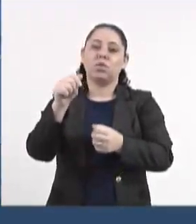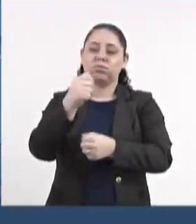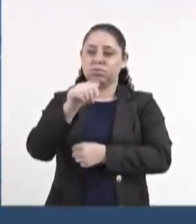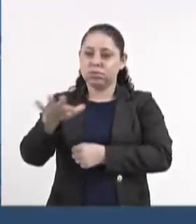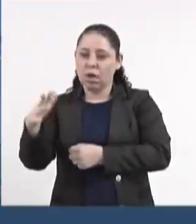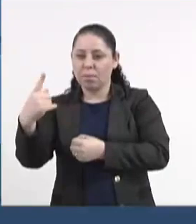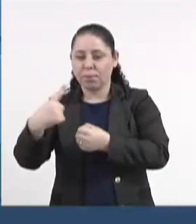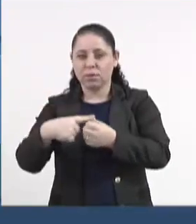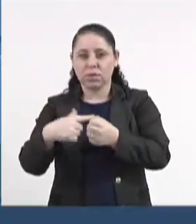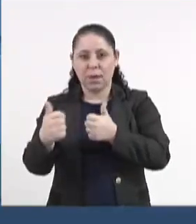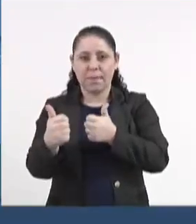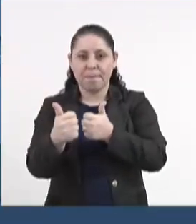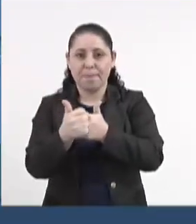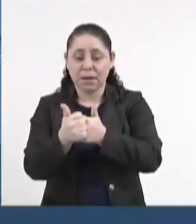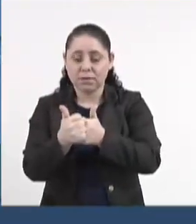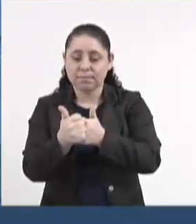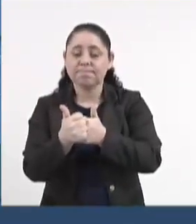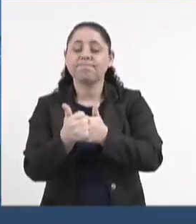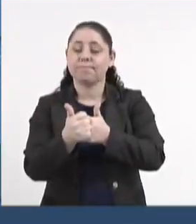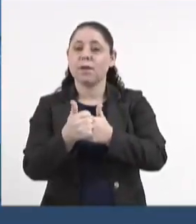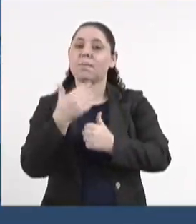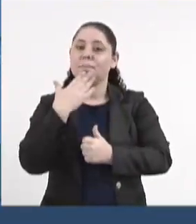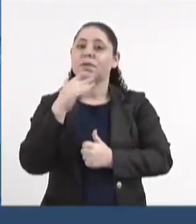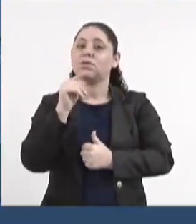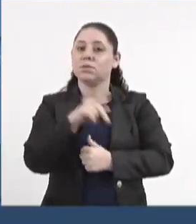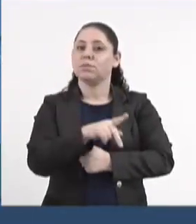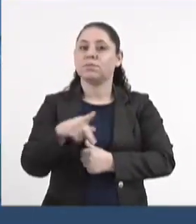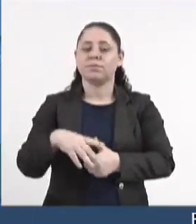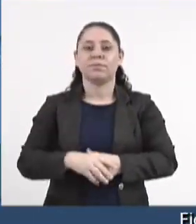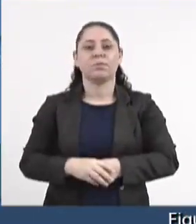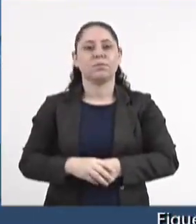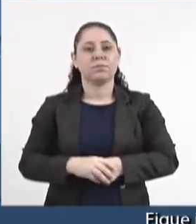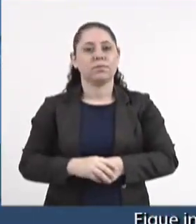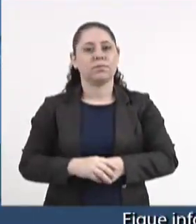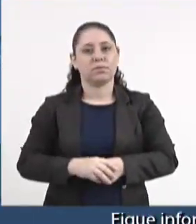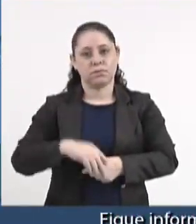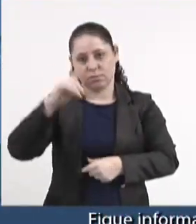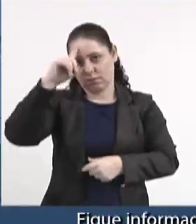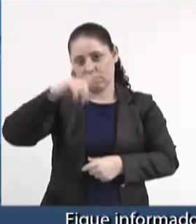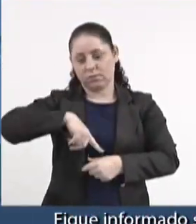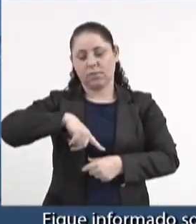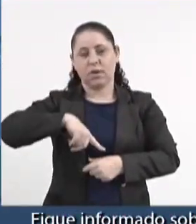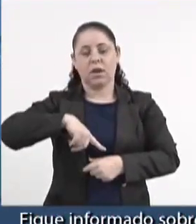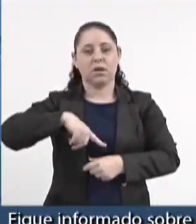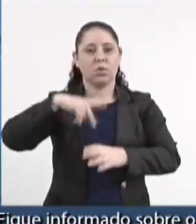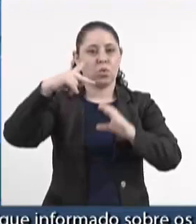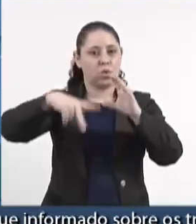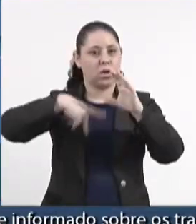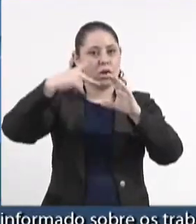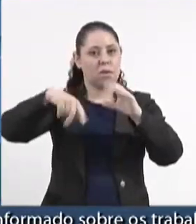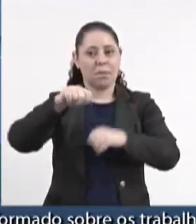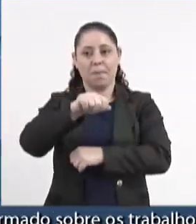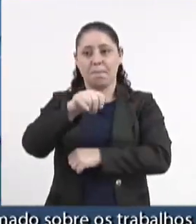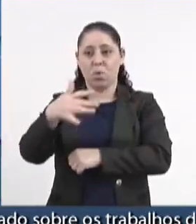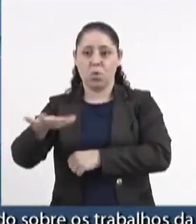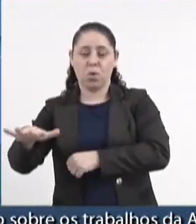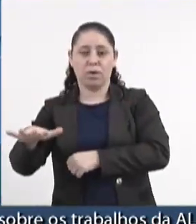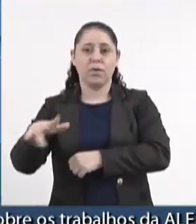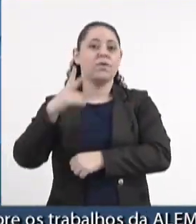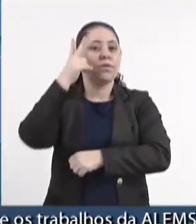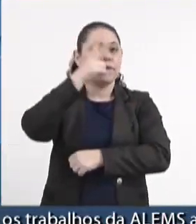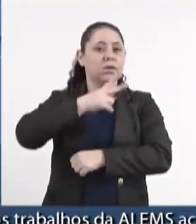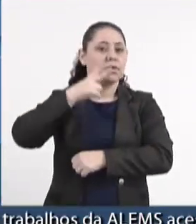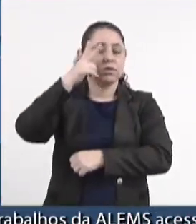Aquidauana. Esse pleito, senhor presidente, foi encaminhado pela Câmara Municipal de Aquidauana, o